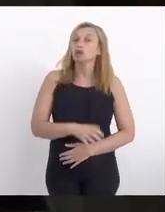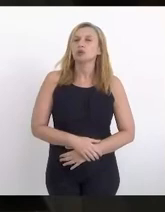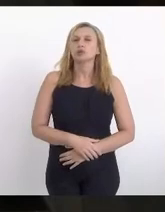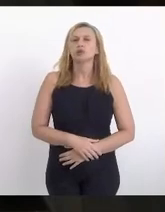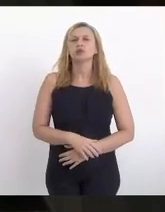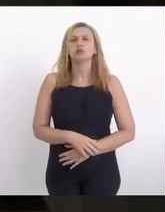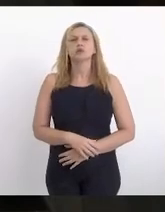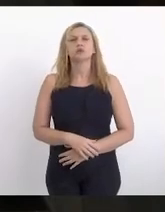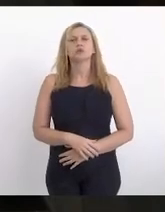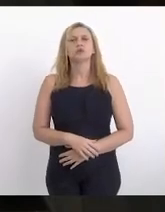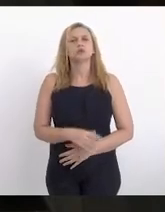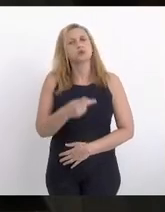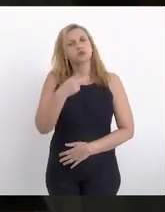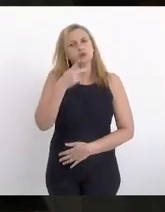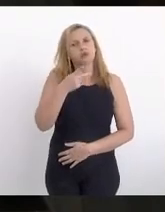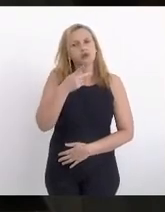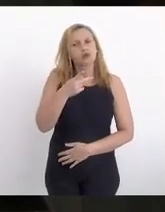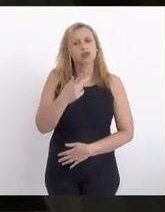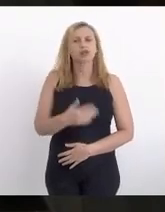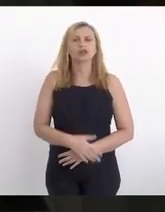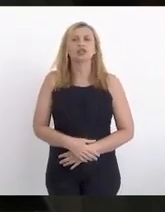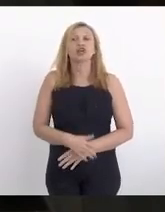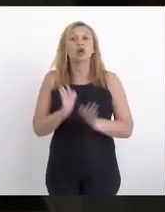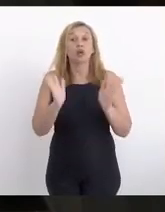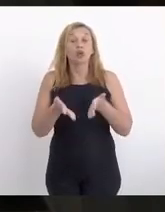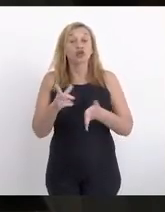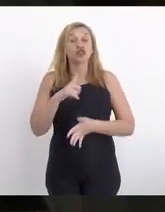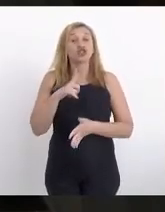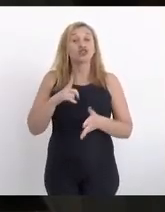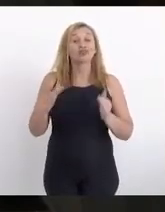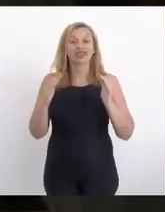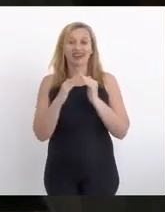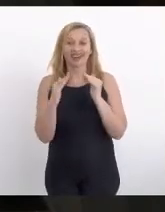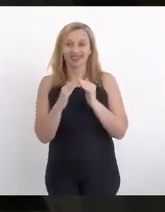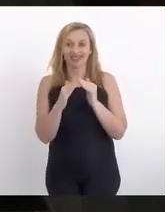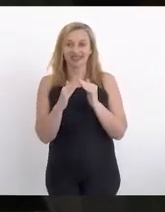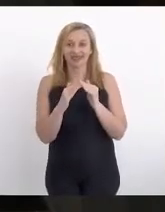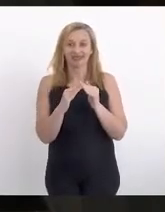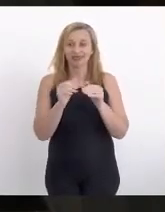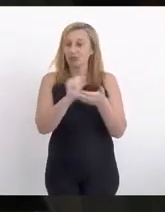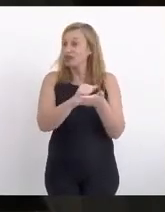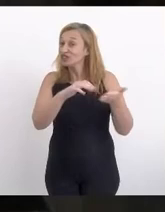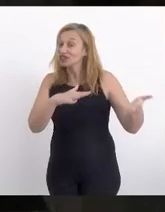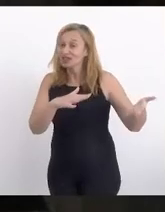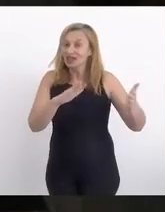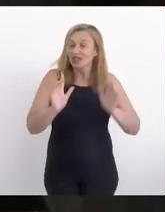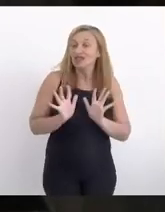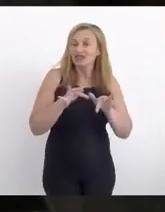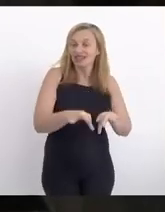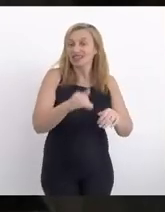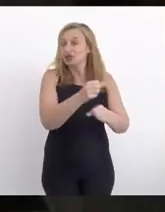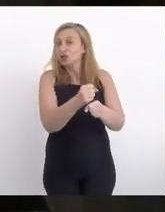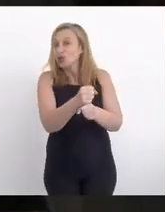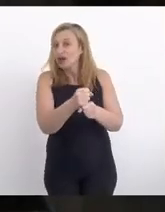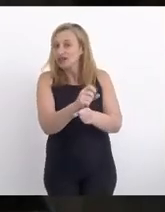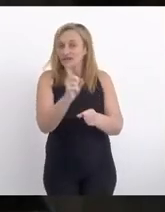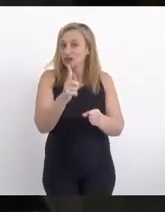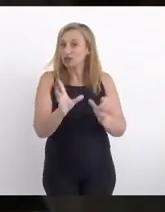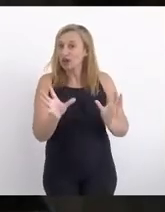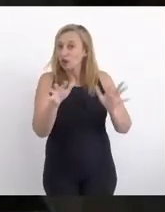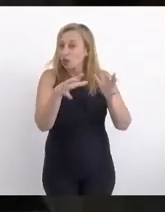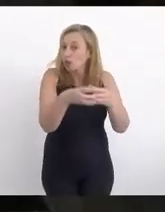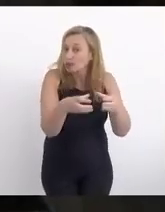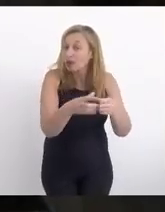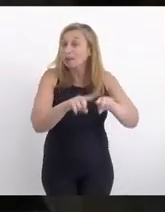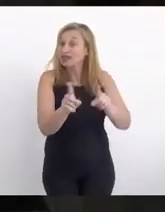pontualmente, fazer menção que hoje nós tivemos na casa uma atividade de encerramento do ano, não ainda da comissão,